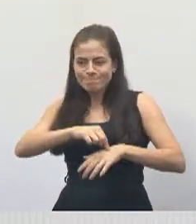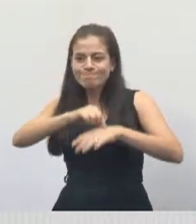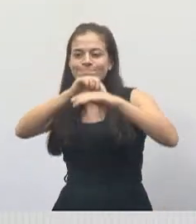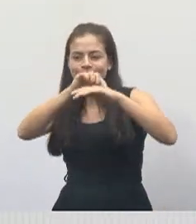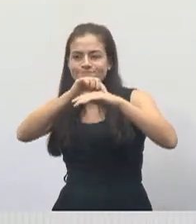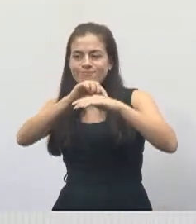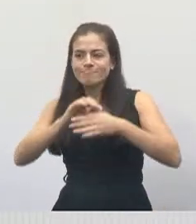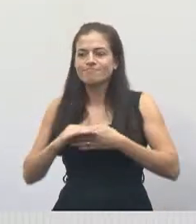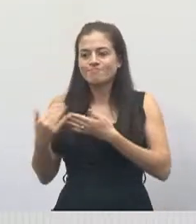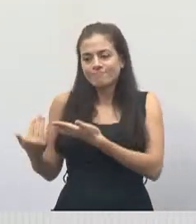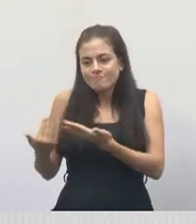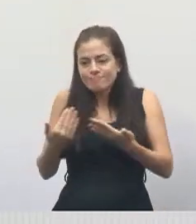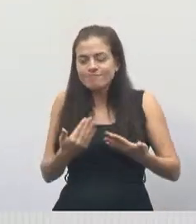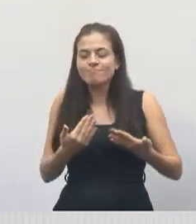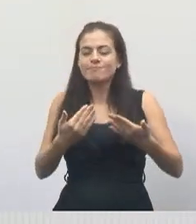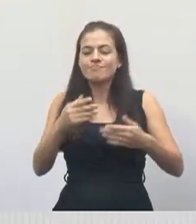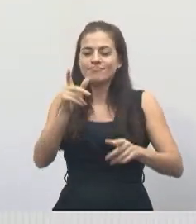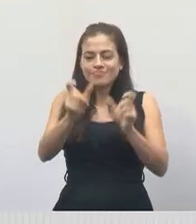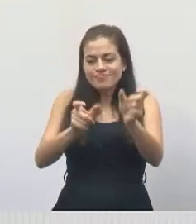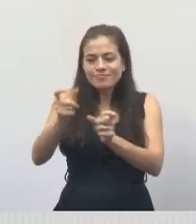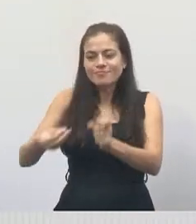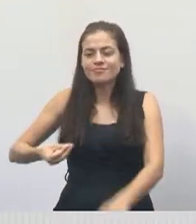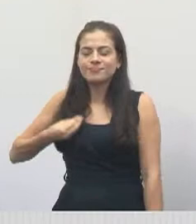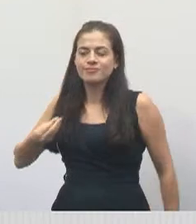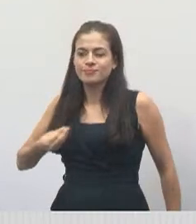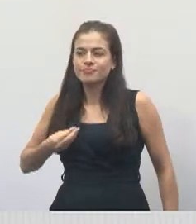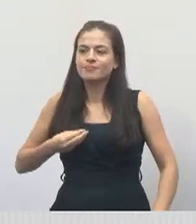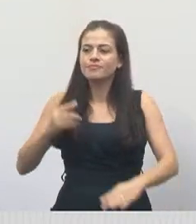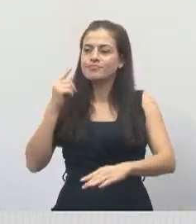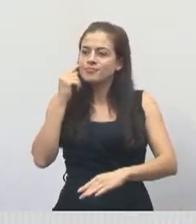do Parque Melua, aqui nessa avenida.